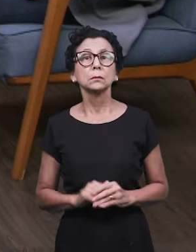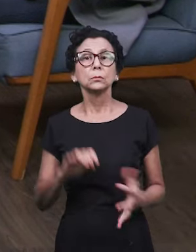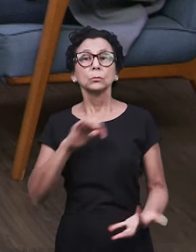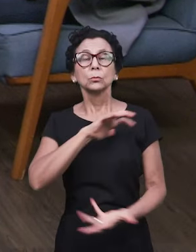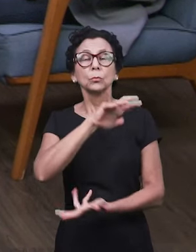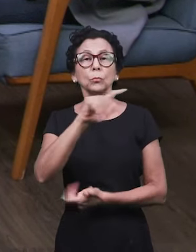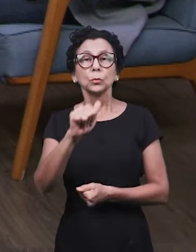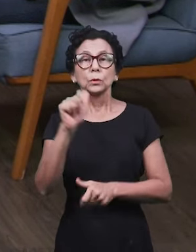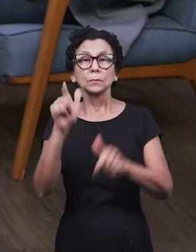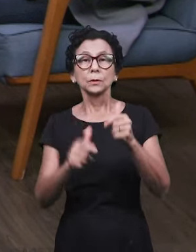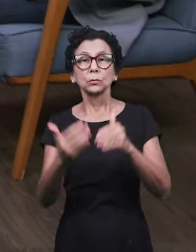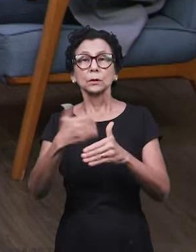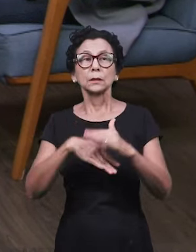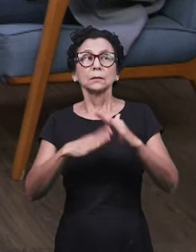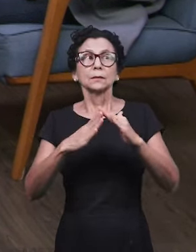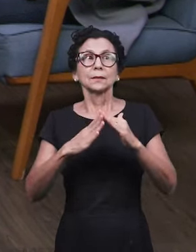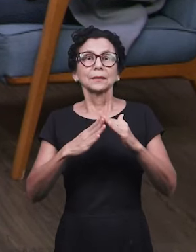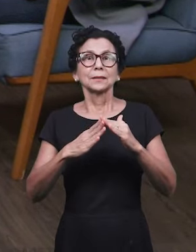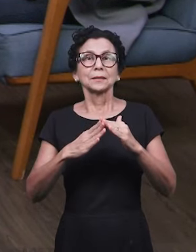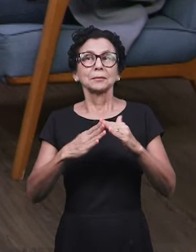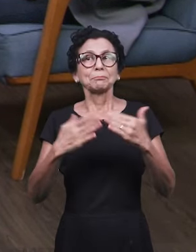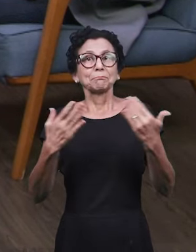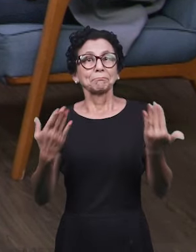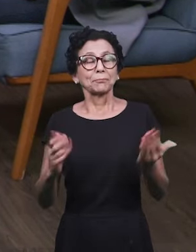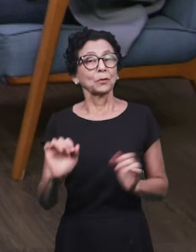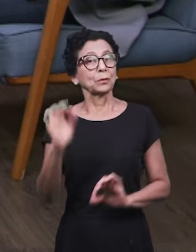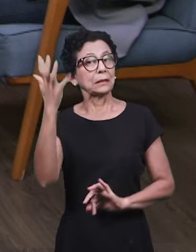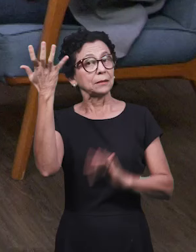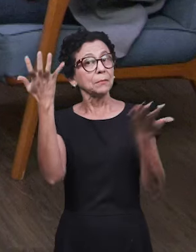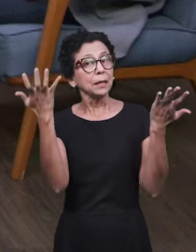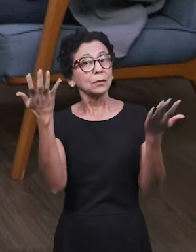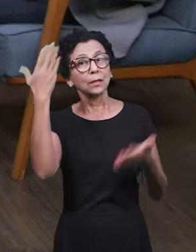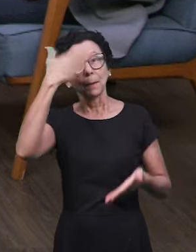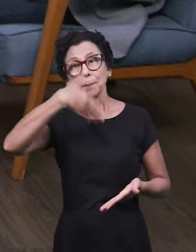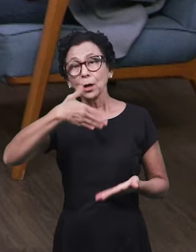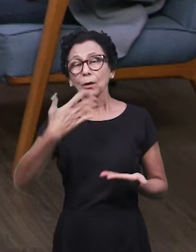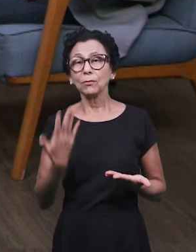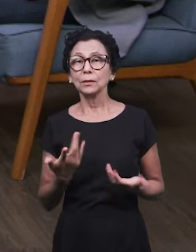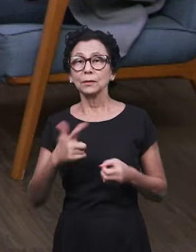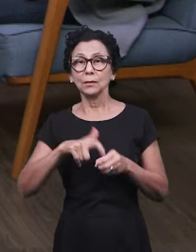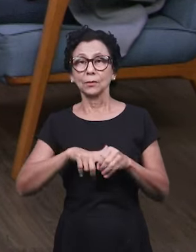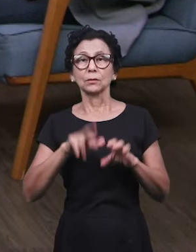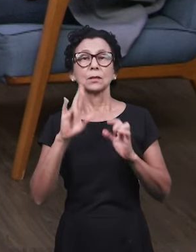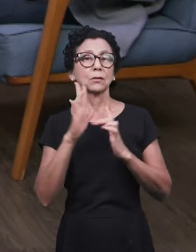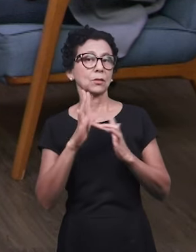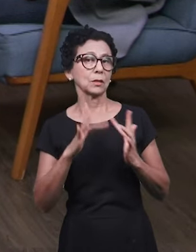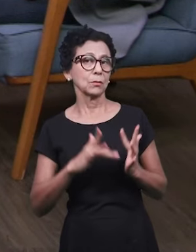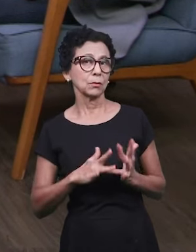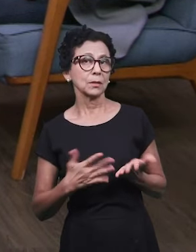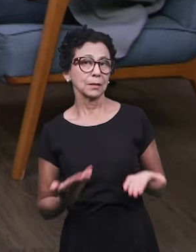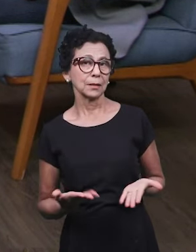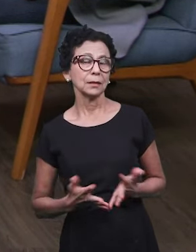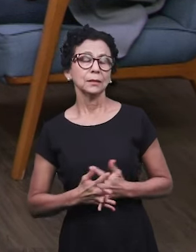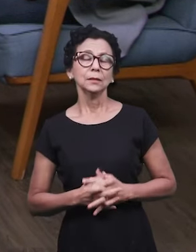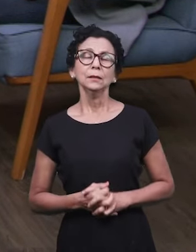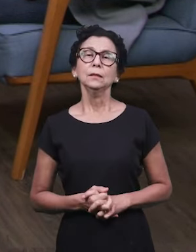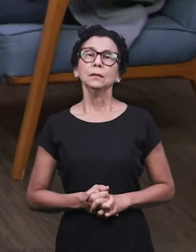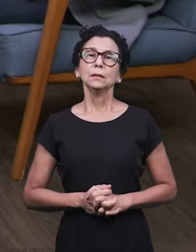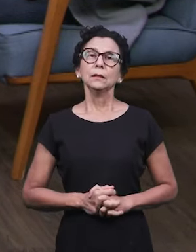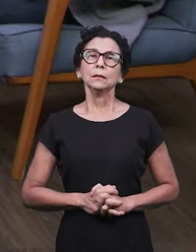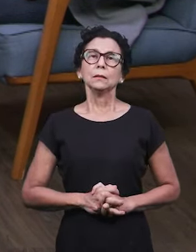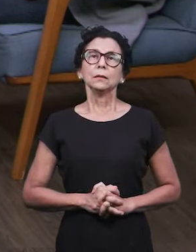mundo inteiro ficar dentro de casa? Isso são sinais evidentes desse momento que nós estamos vivendo. É uma